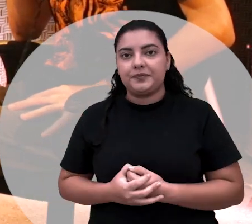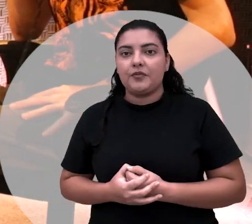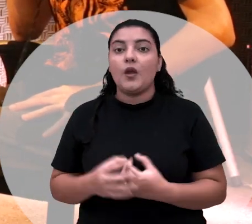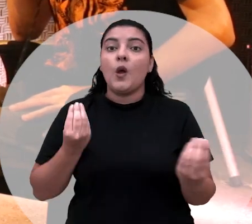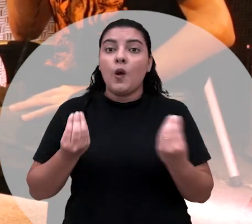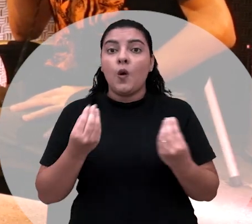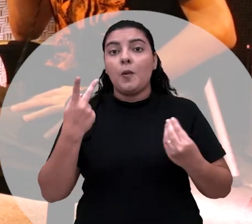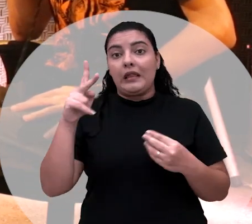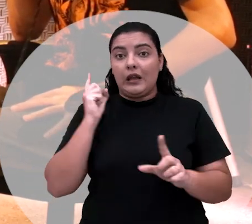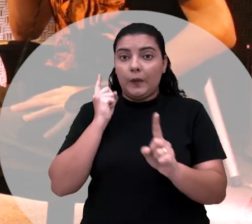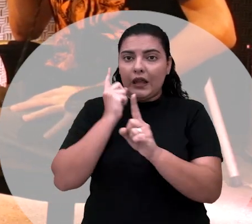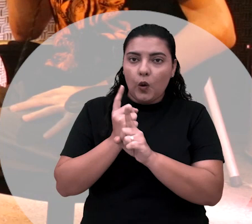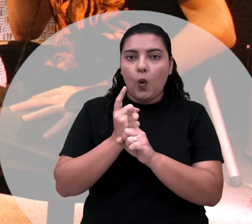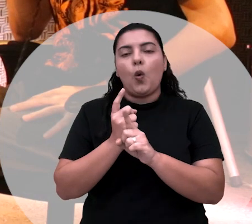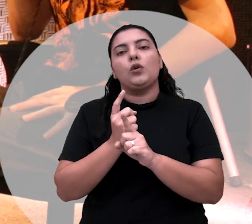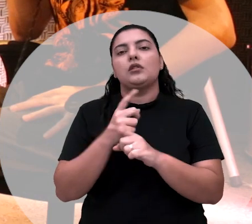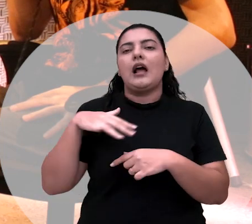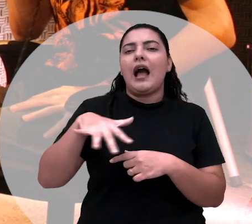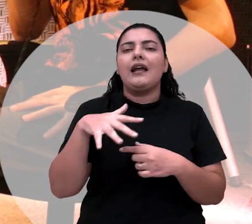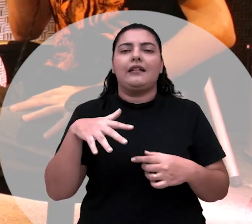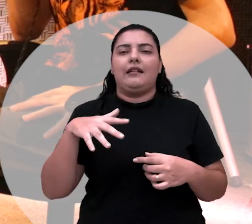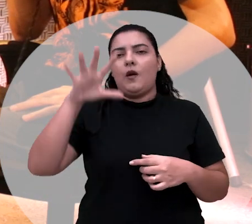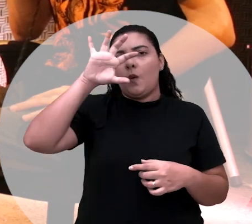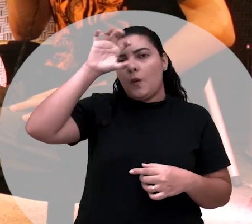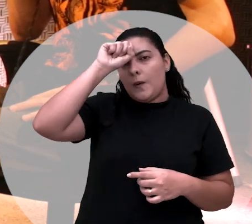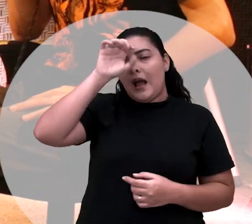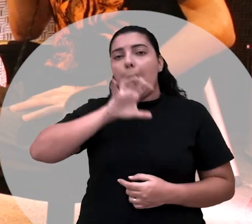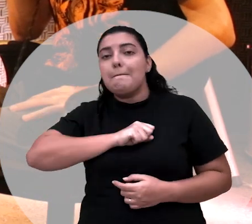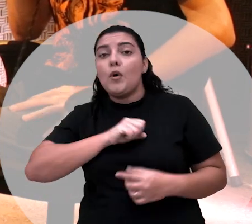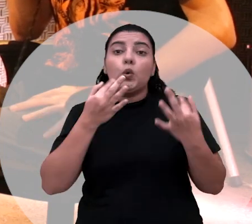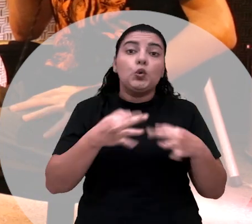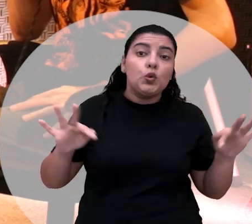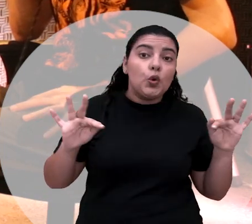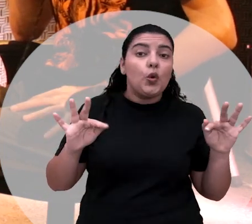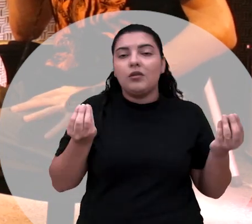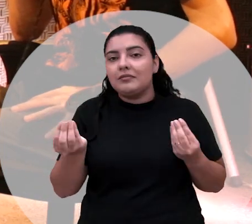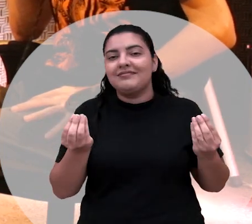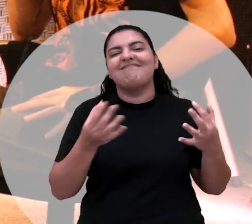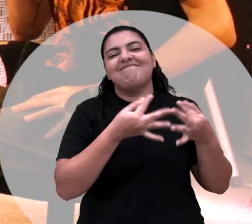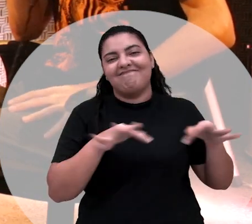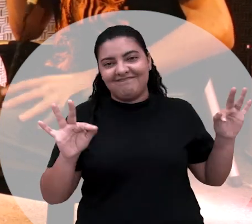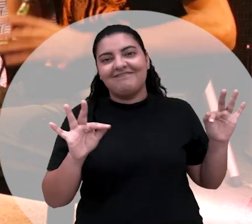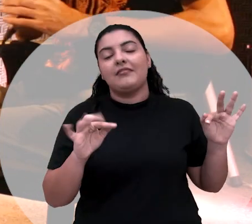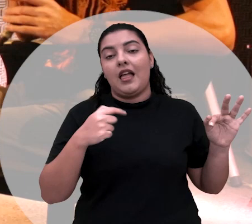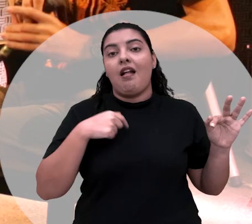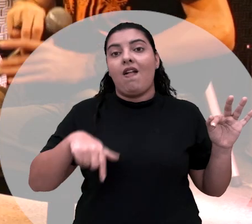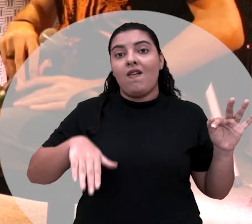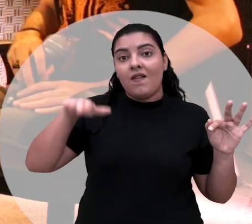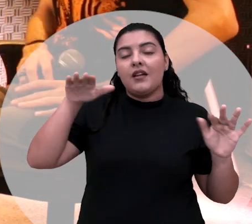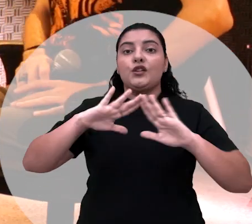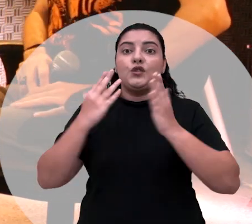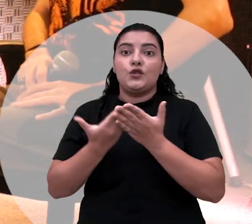Como é que foi esse seu encontro com a Umbanda, com o axé? Como foi? Foi pelo amor? Foi pela dor? Foi pela dor. Eu fui criada no colégio de